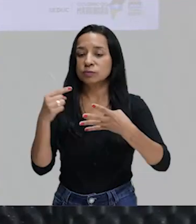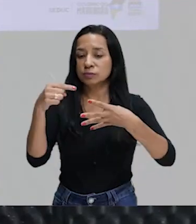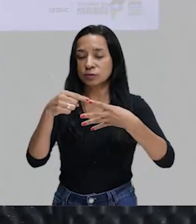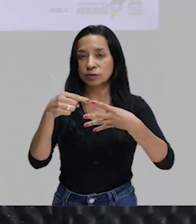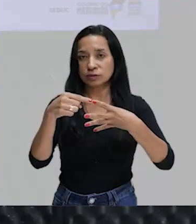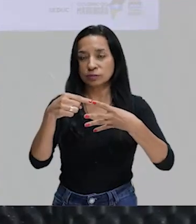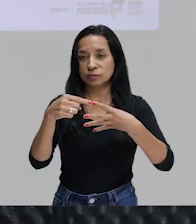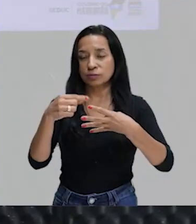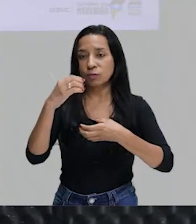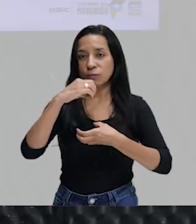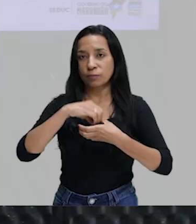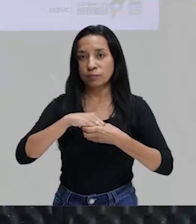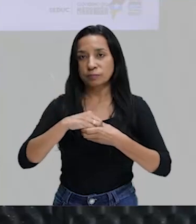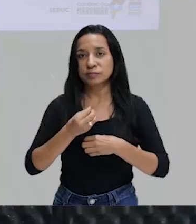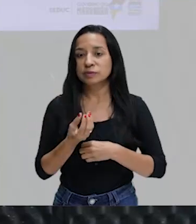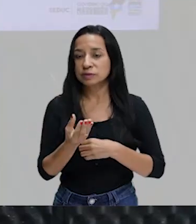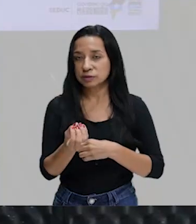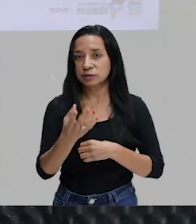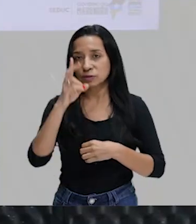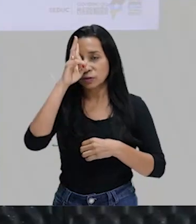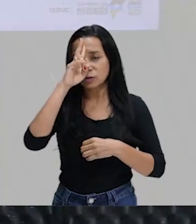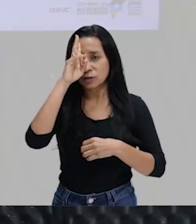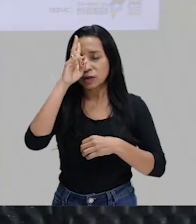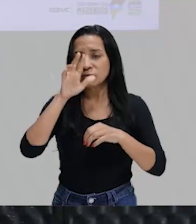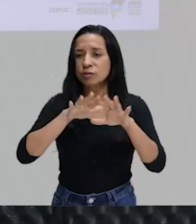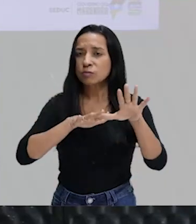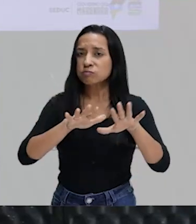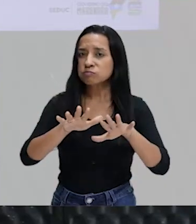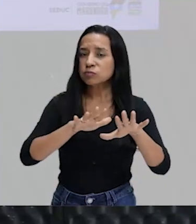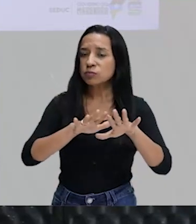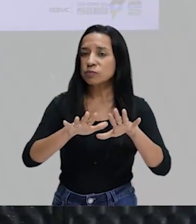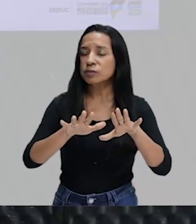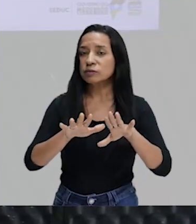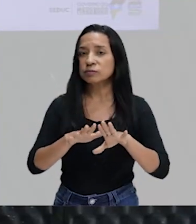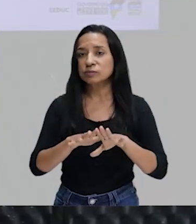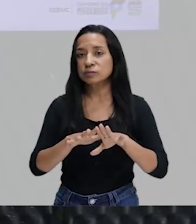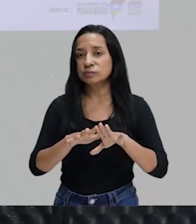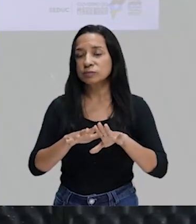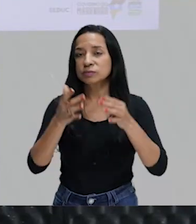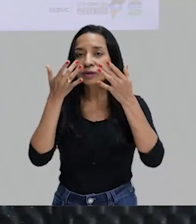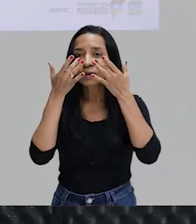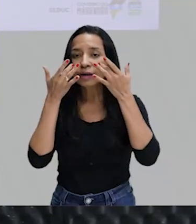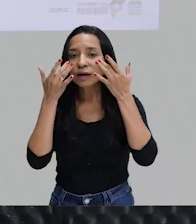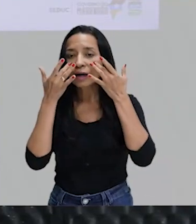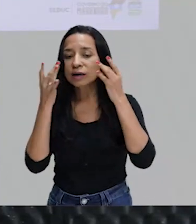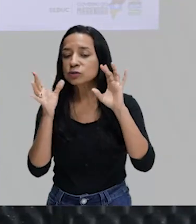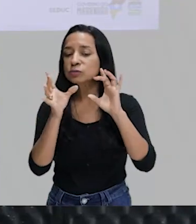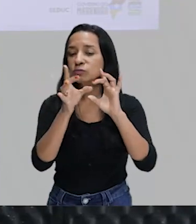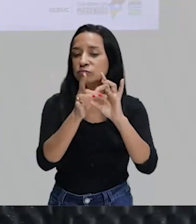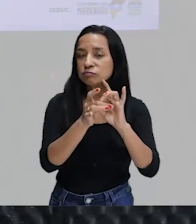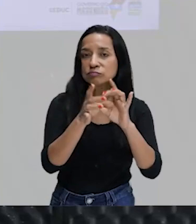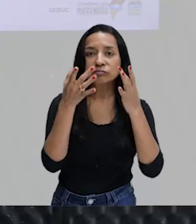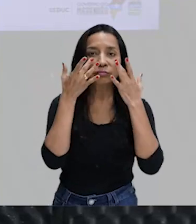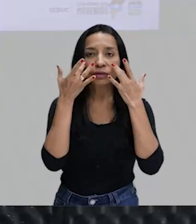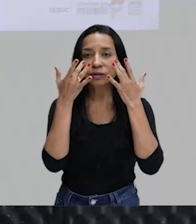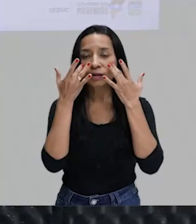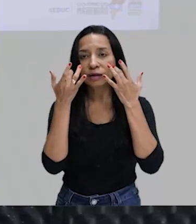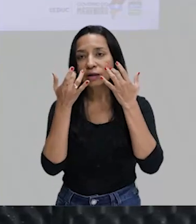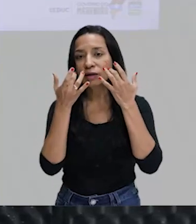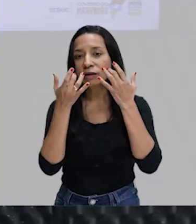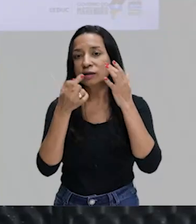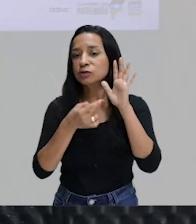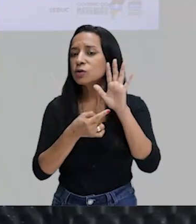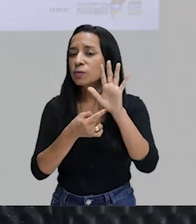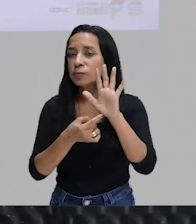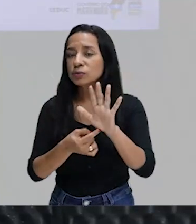O parnasianismo, você lembra, né, aquele movimento onde a arte, pela arte, expressa